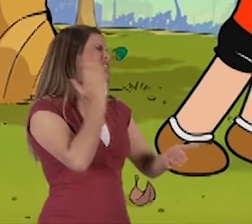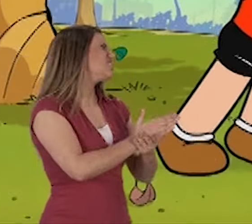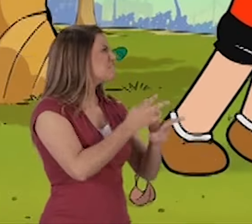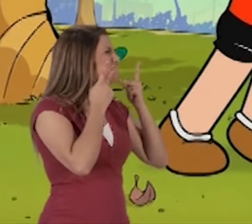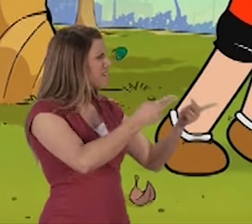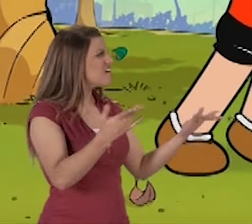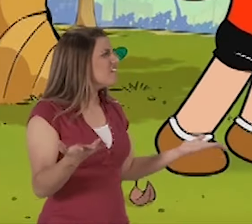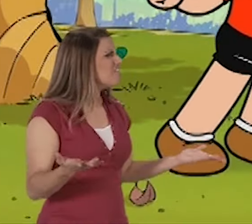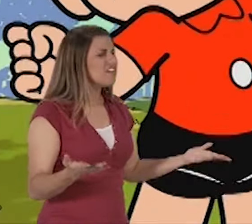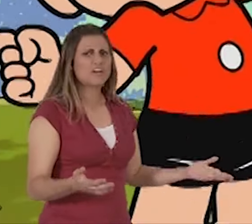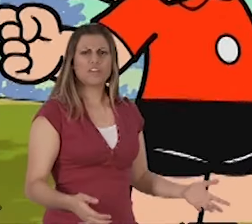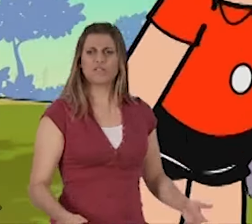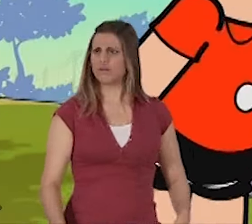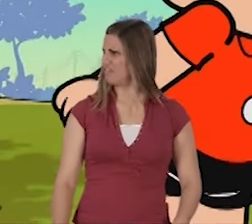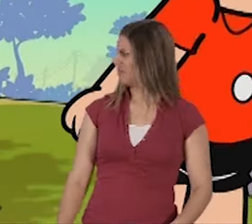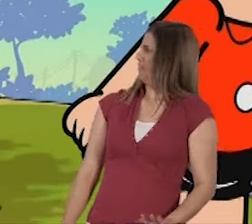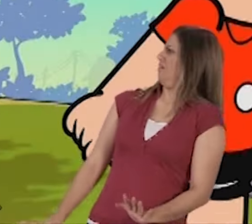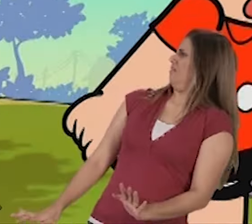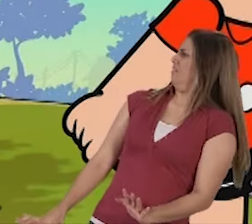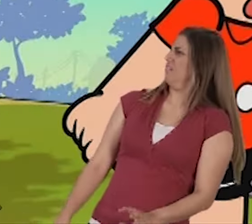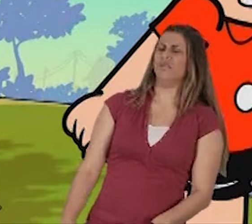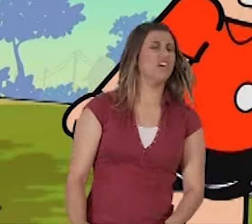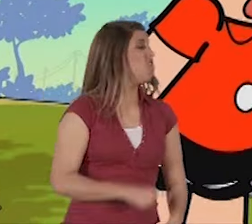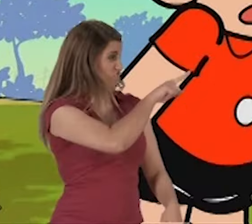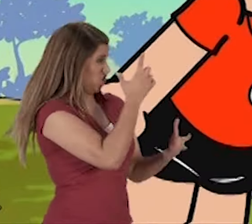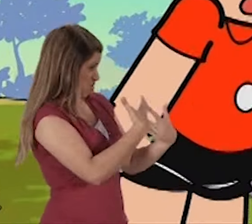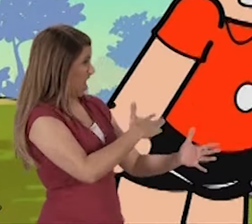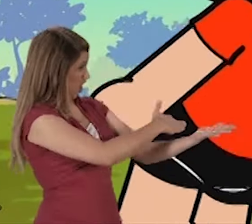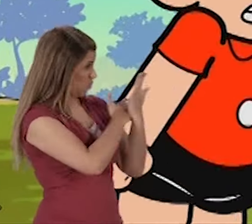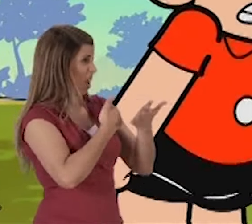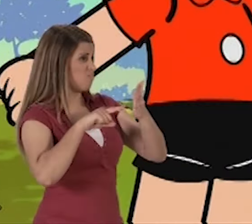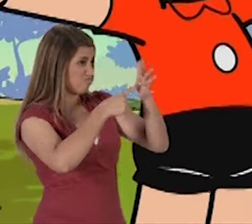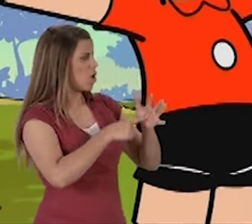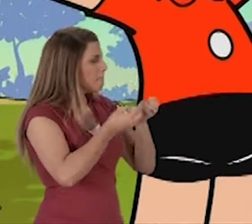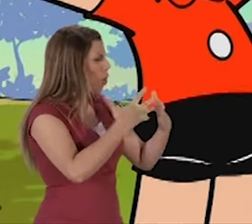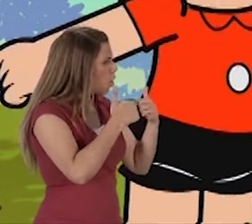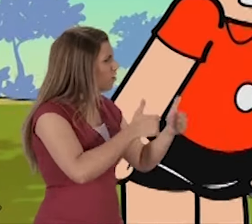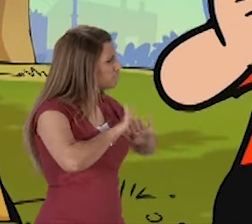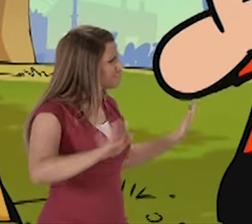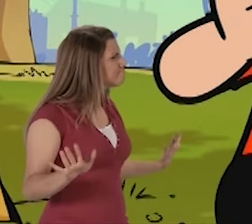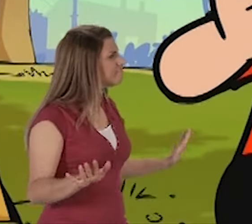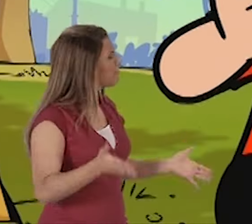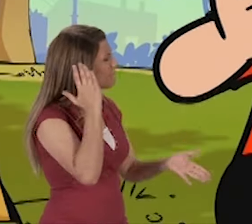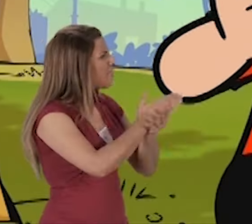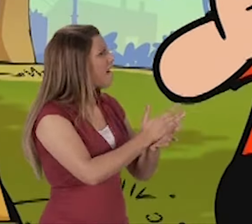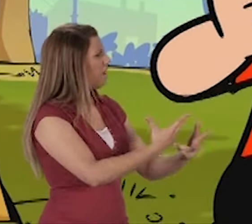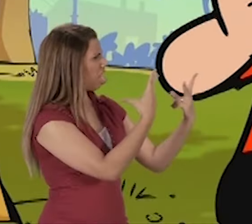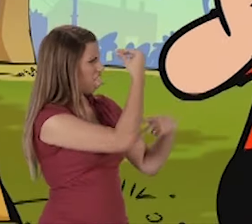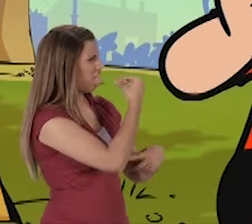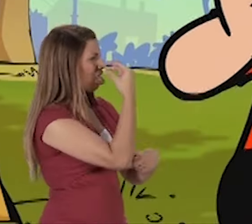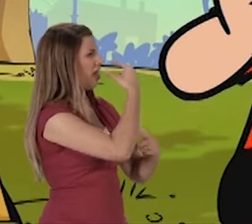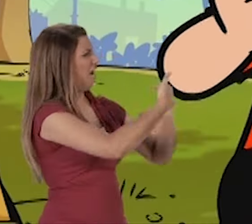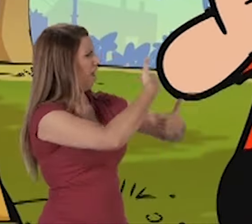chega! Ei! Se você não quer me ajudar a testar minha invenção, tudo bem! Mas também não